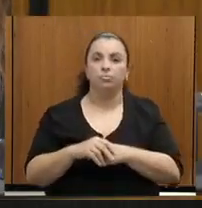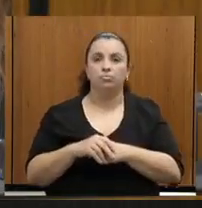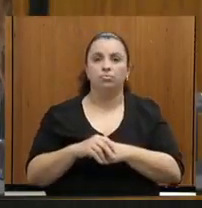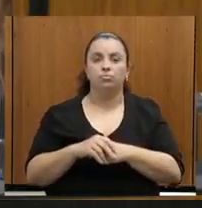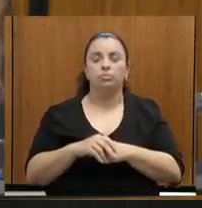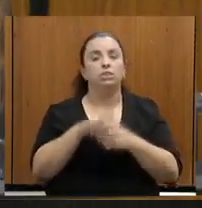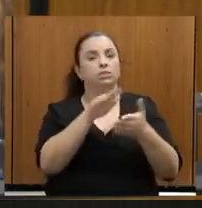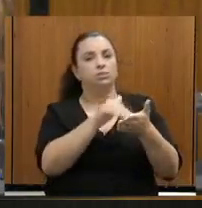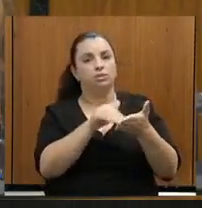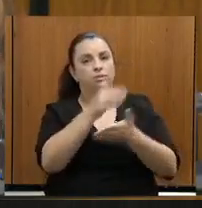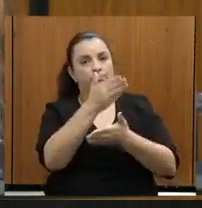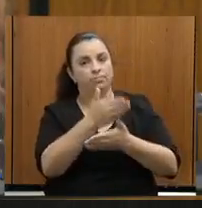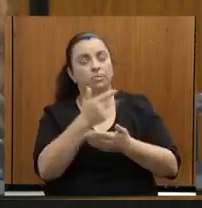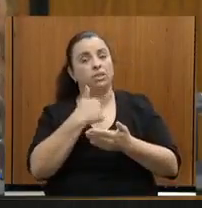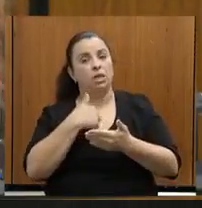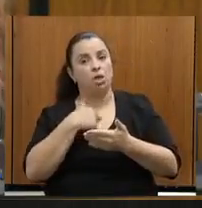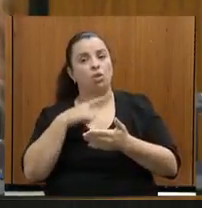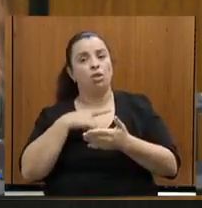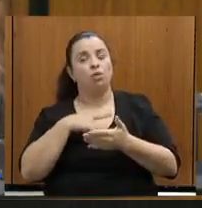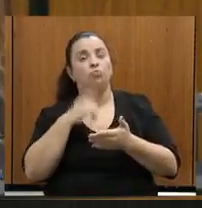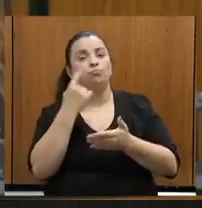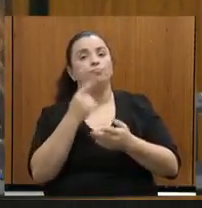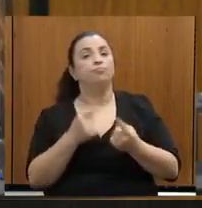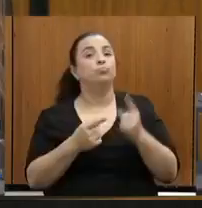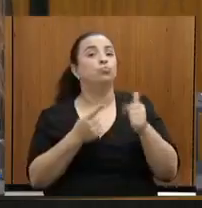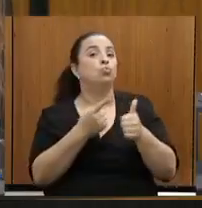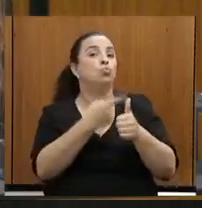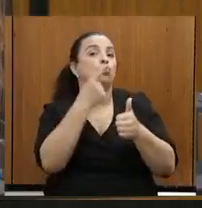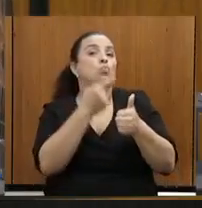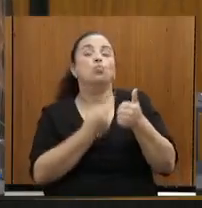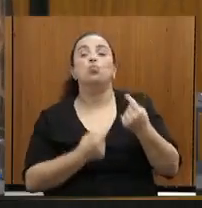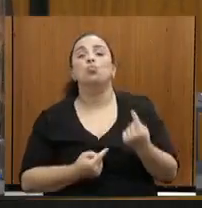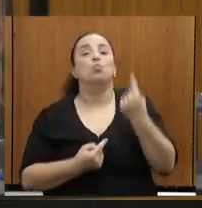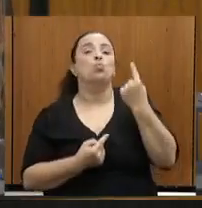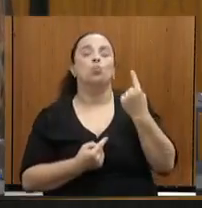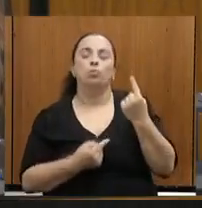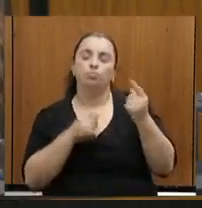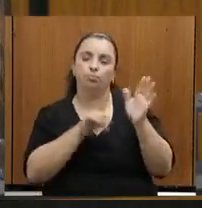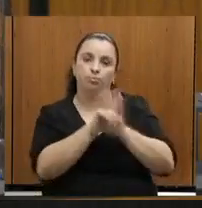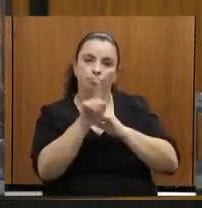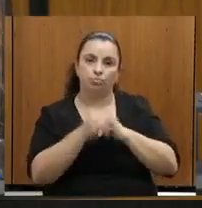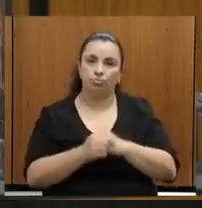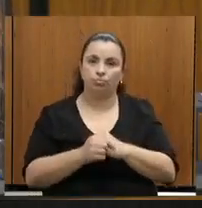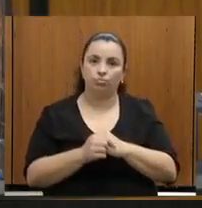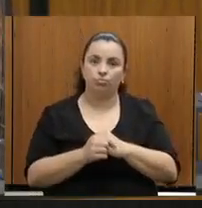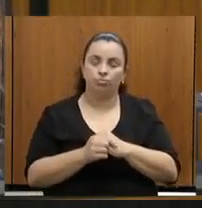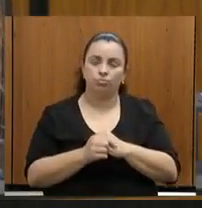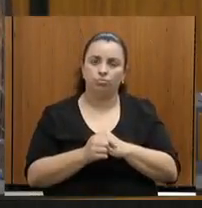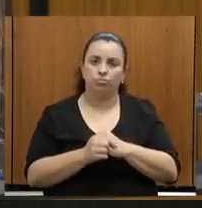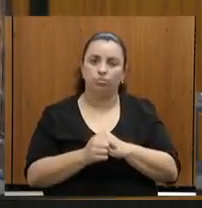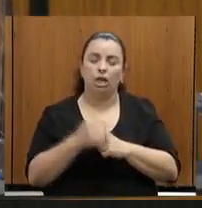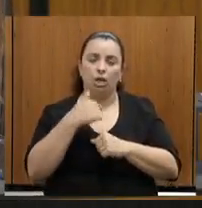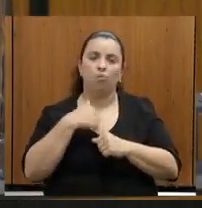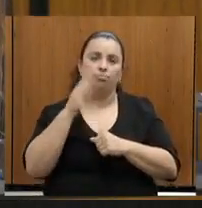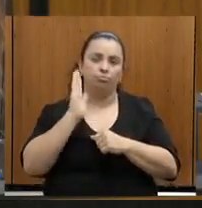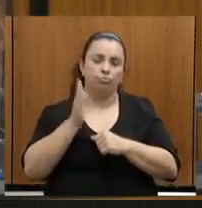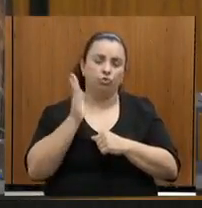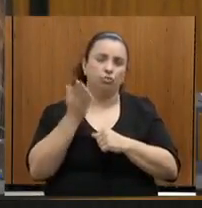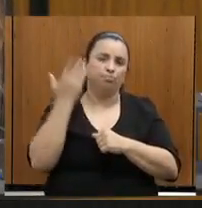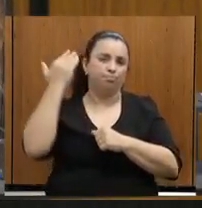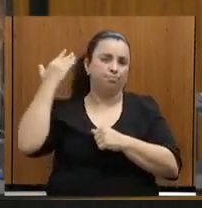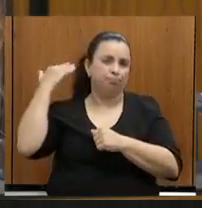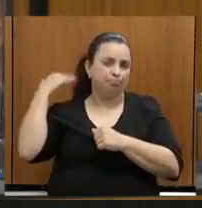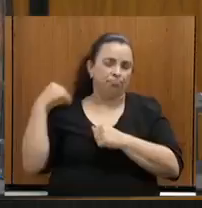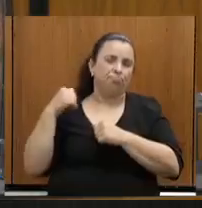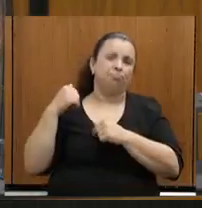Secretário, eu trago aqui um único questionamento, que já foi objeto de meus questionamentos em